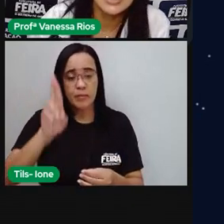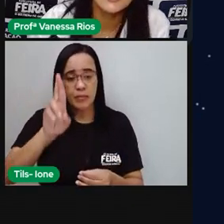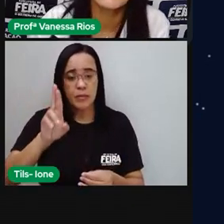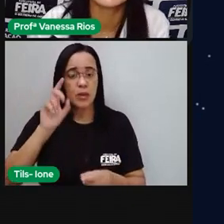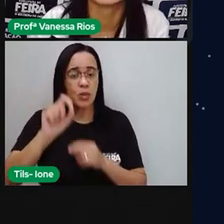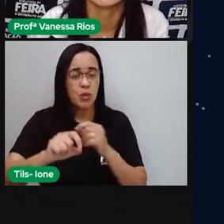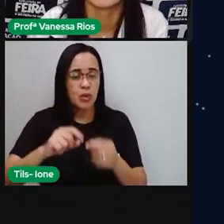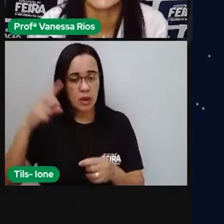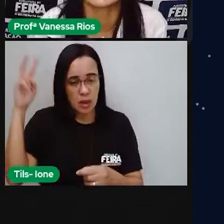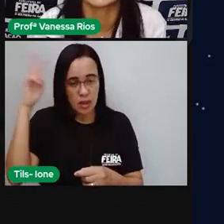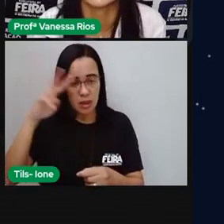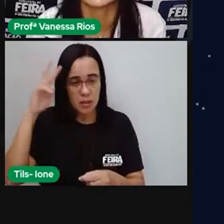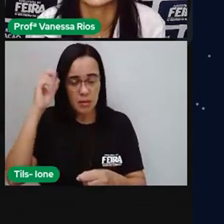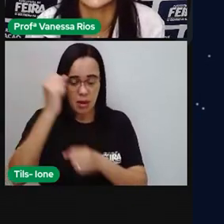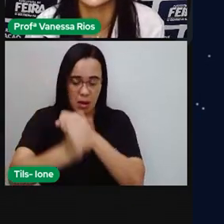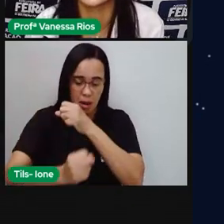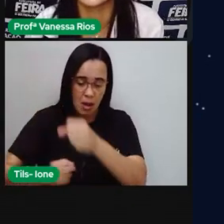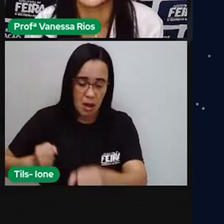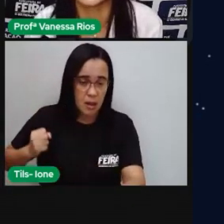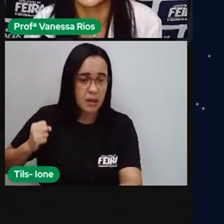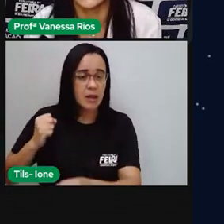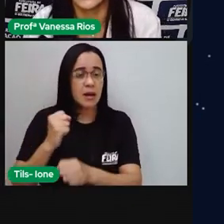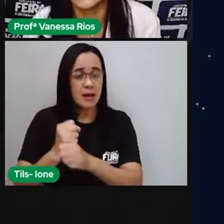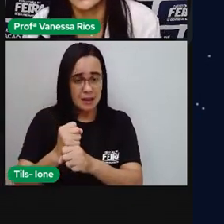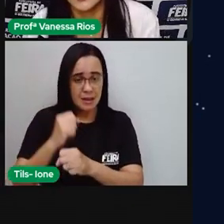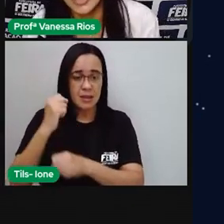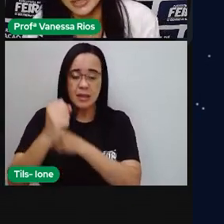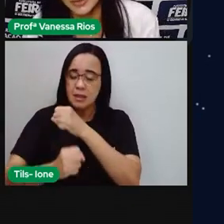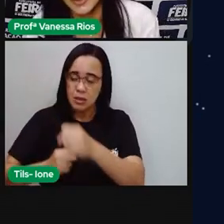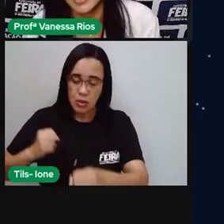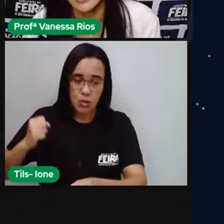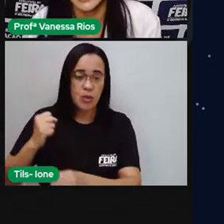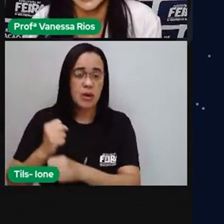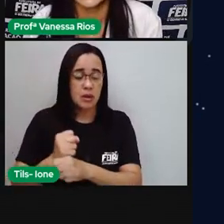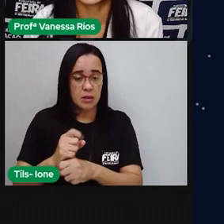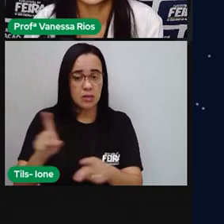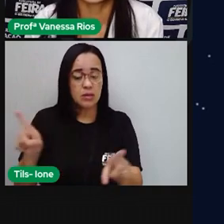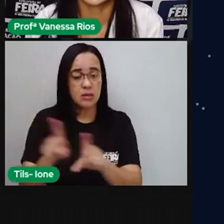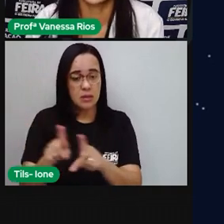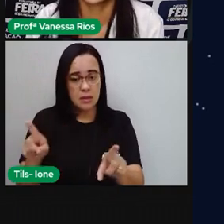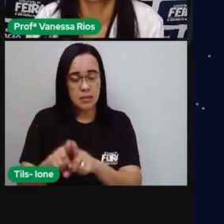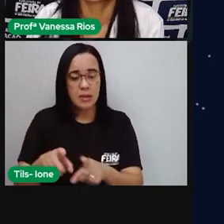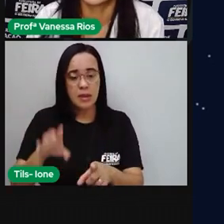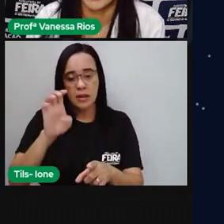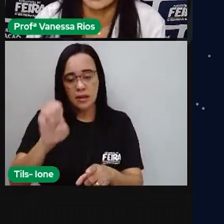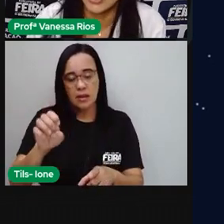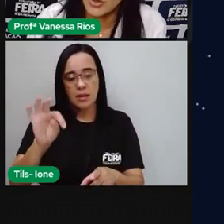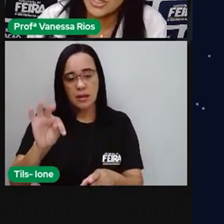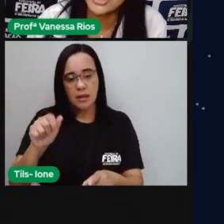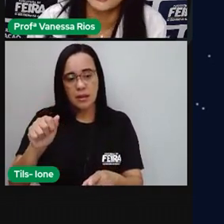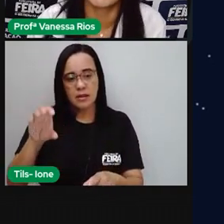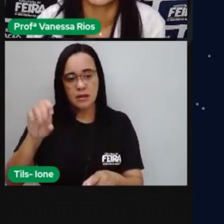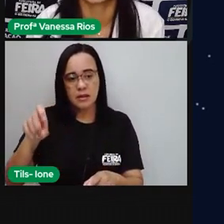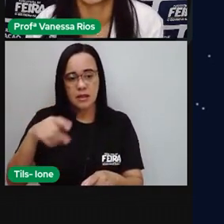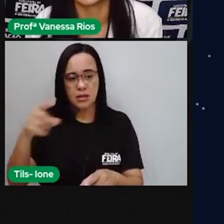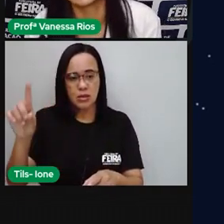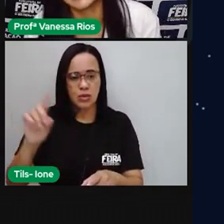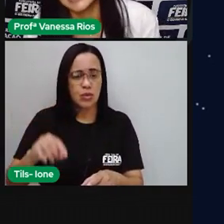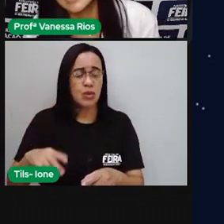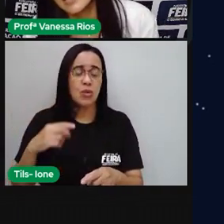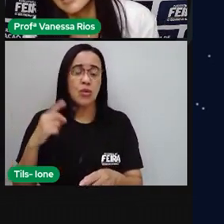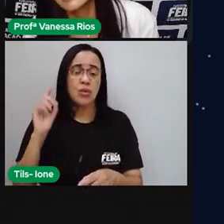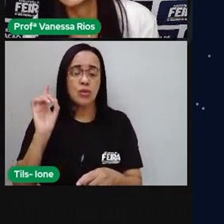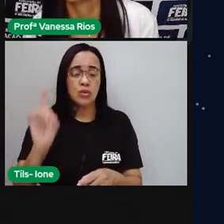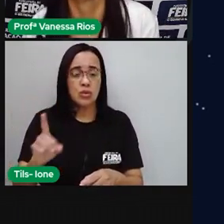do ano, pela formação das estações do ano. Além, né, de outros fatores também, como a